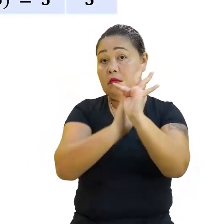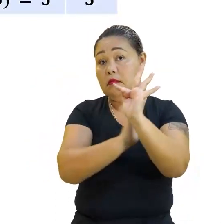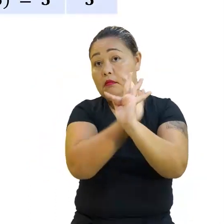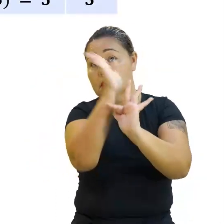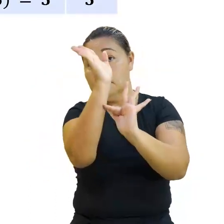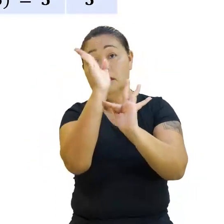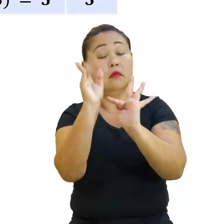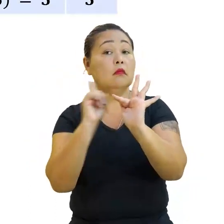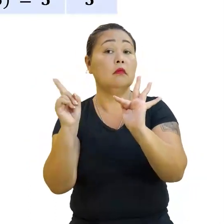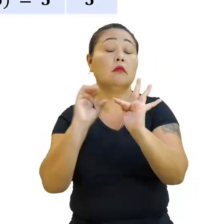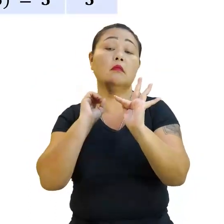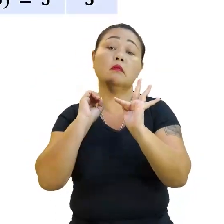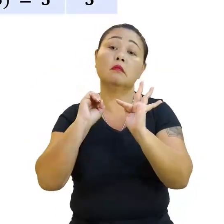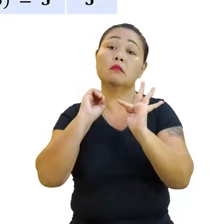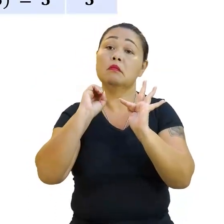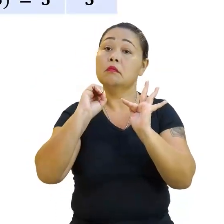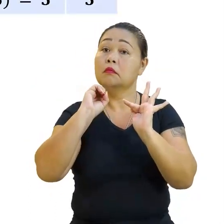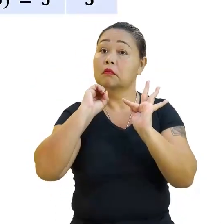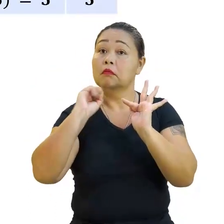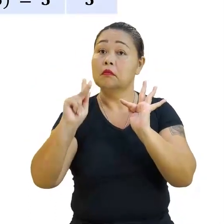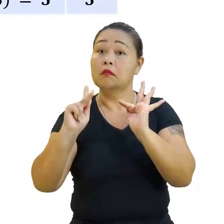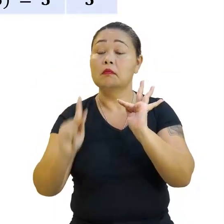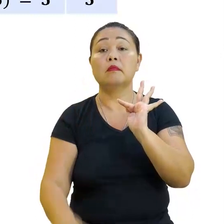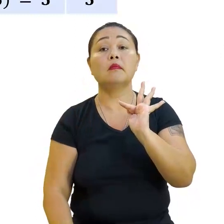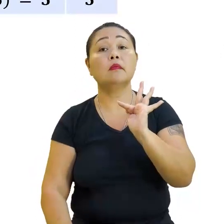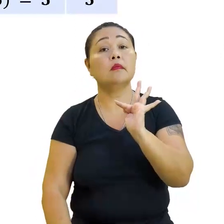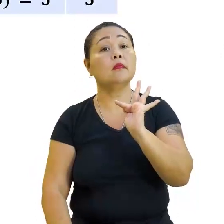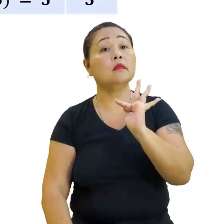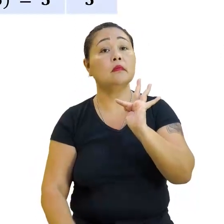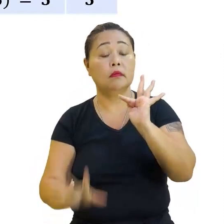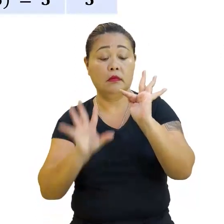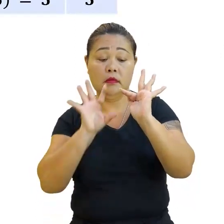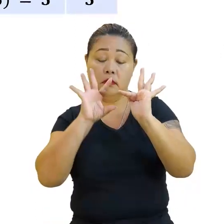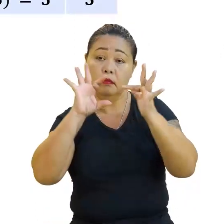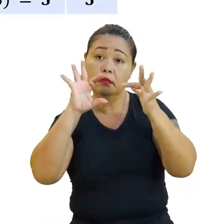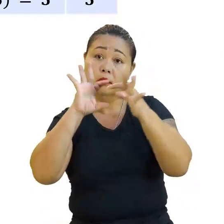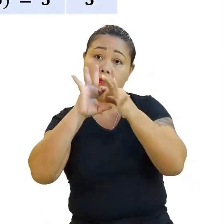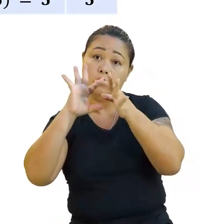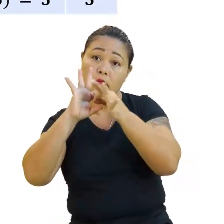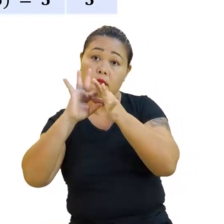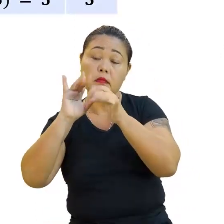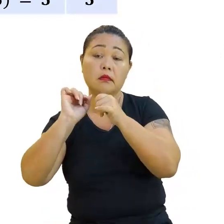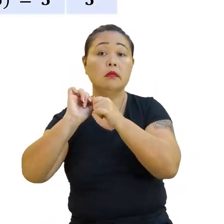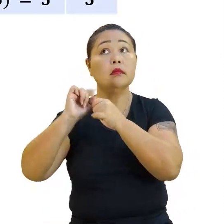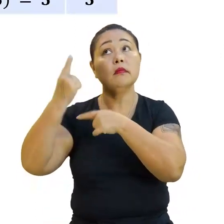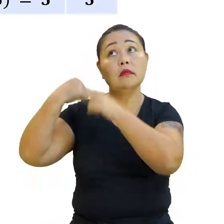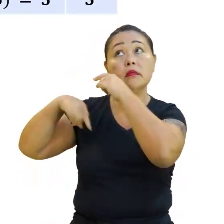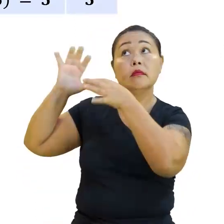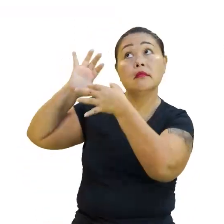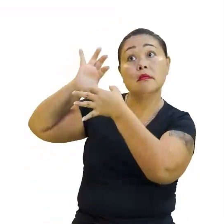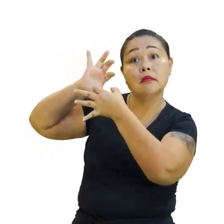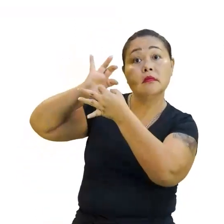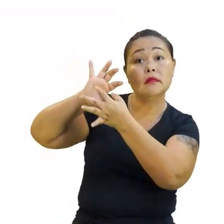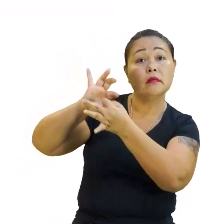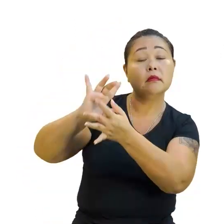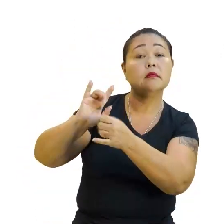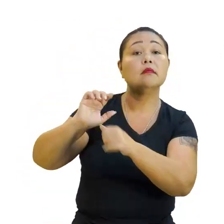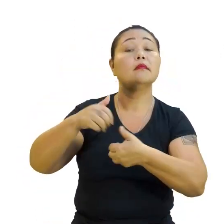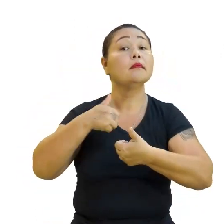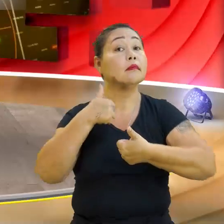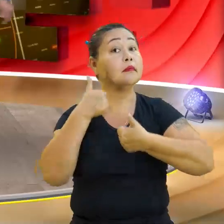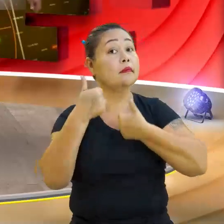né? Top. Tudo vai se ligando, né? Tudo vai tendo conectivos aqui. Tudo tem conexão. Beleza?